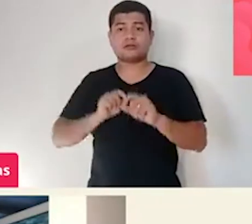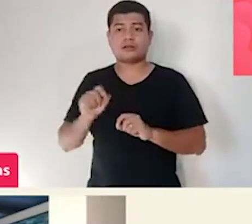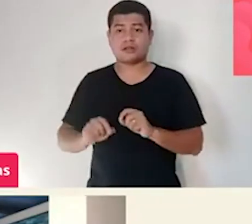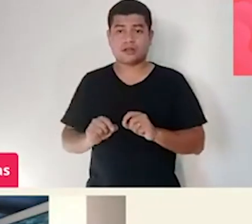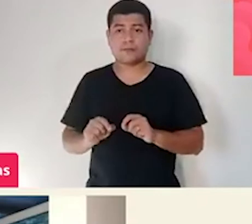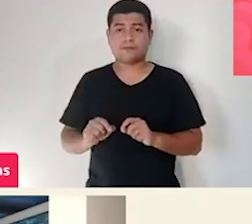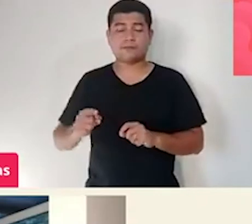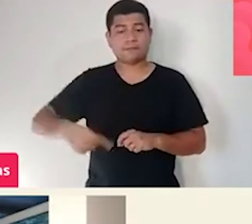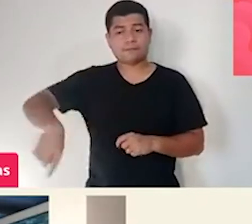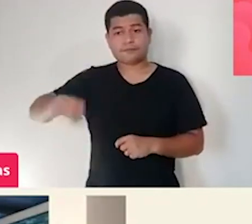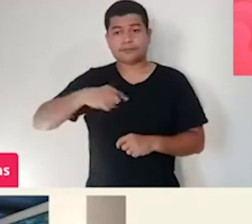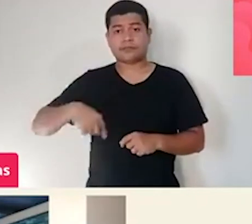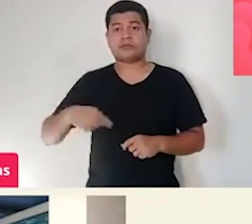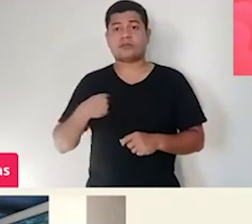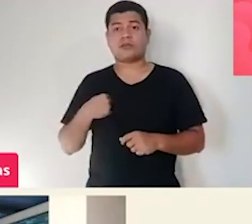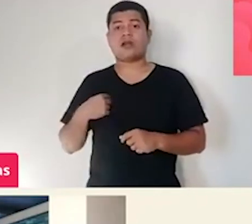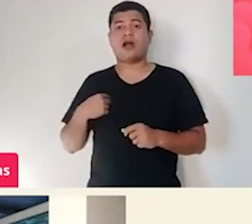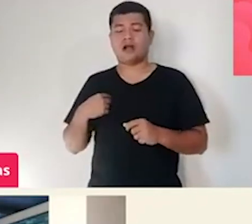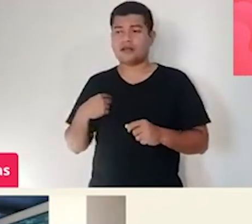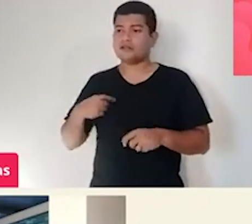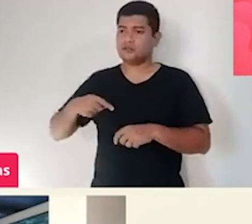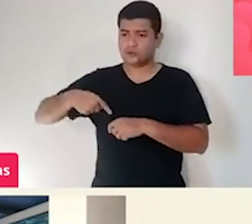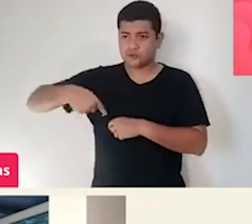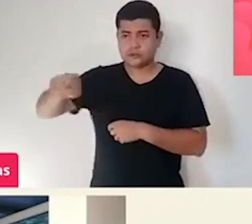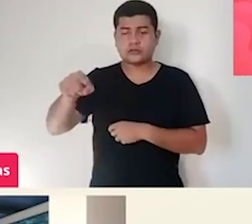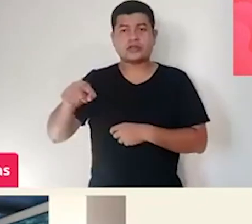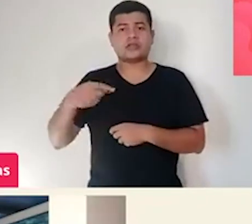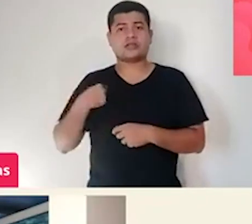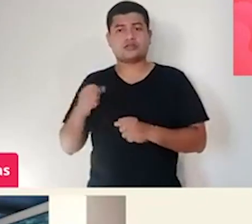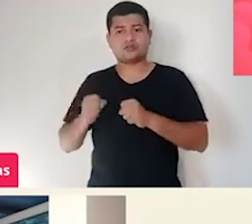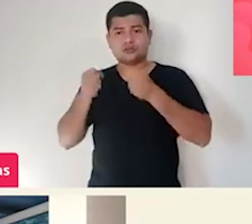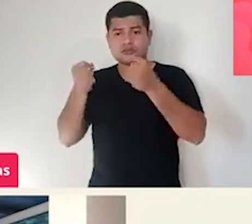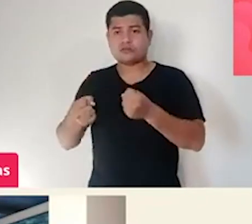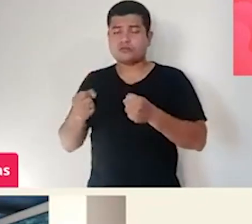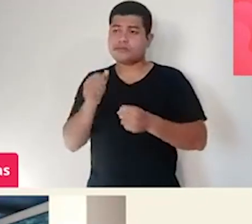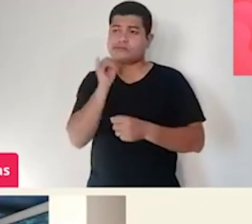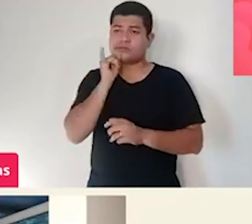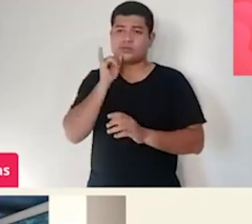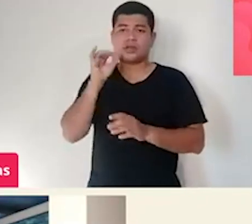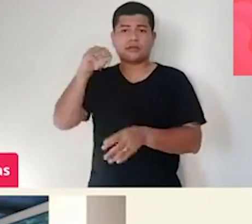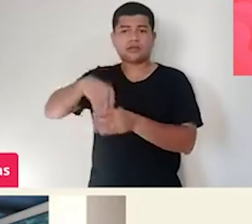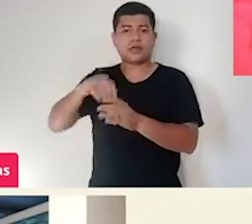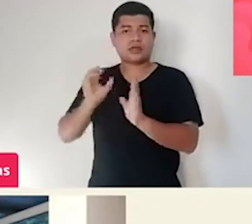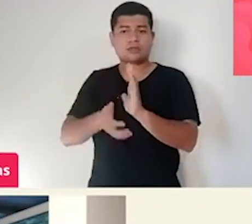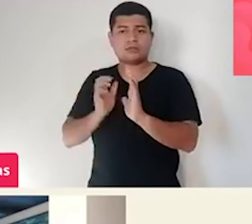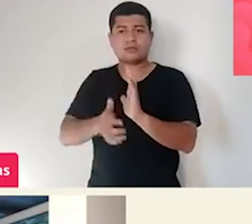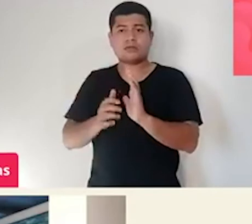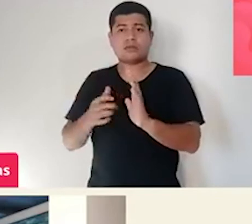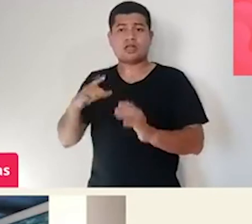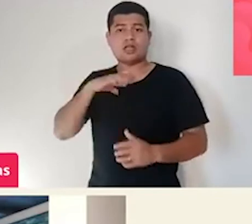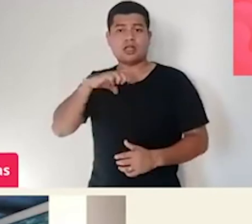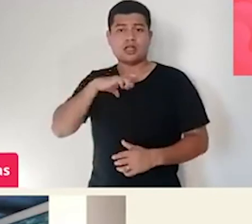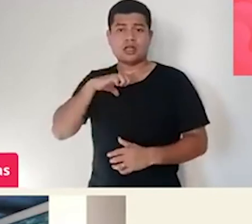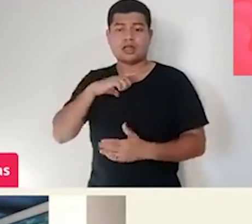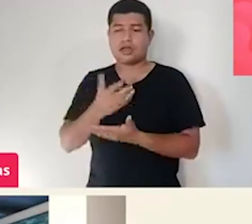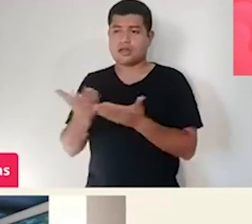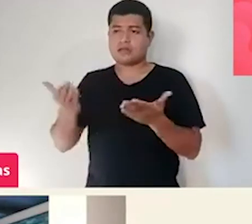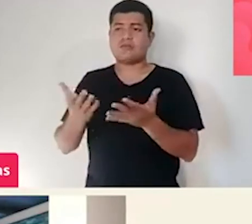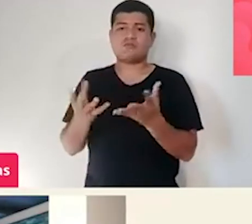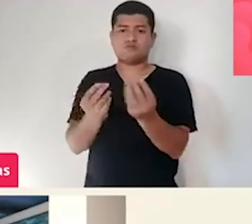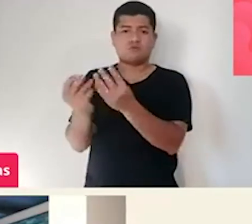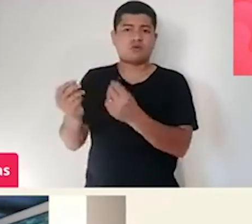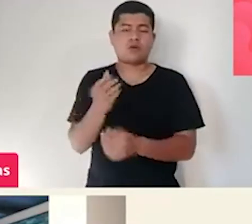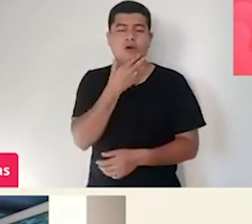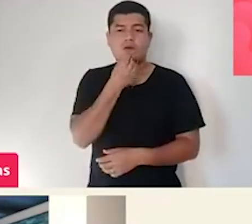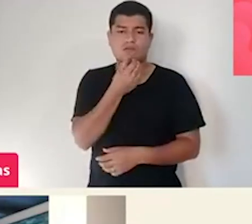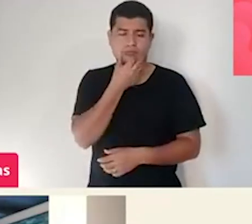ocupemos esses espaços. Nos partidos políticos ainda a gente tem o domínio masculino, mas